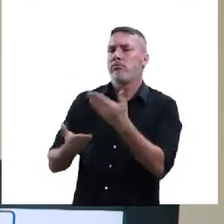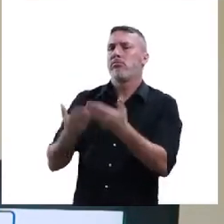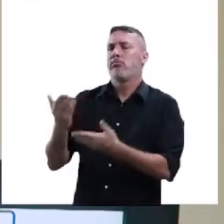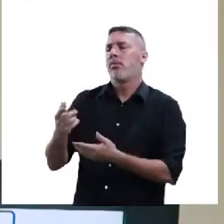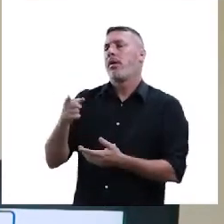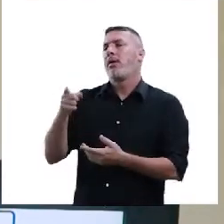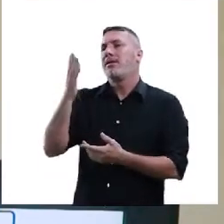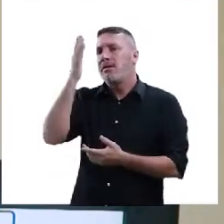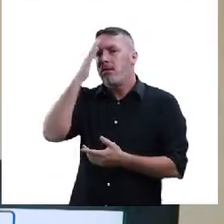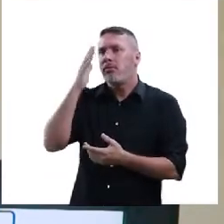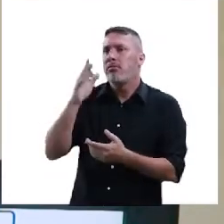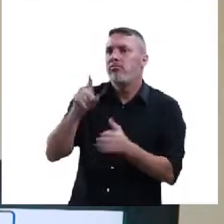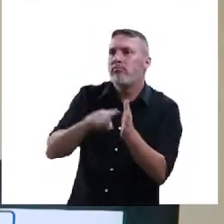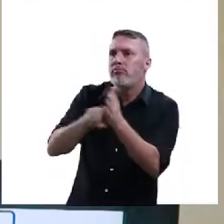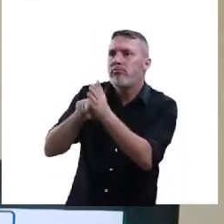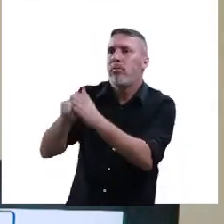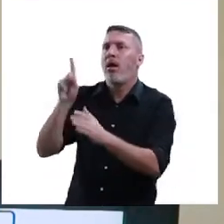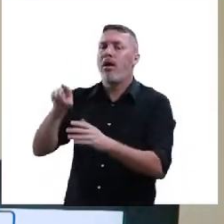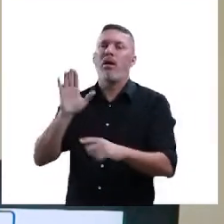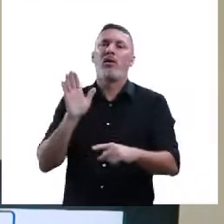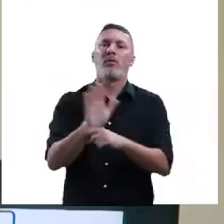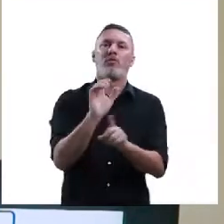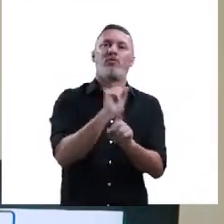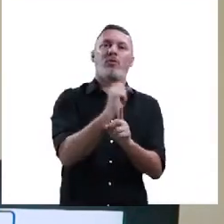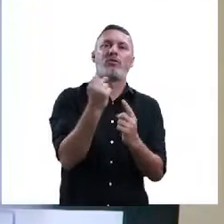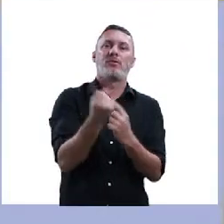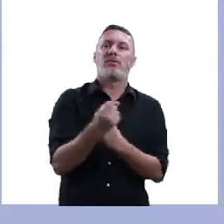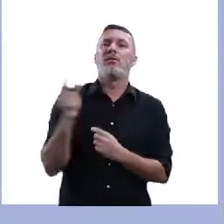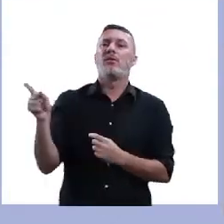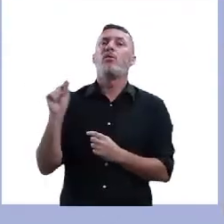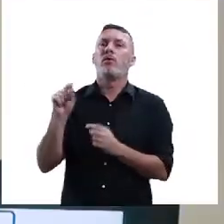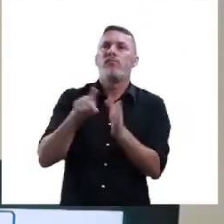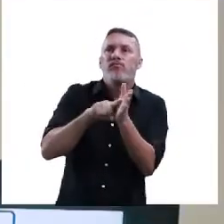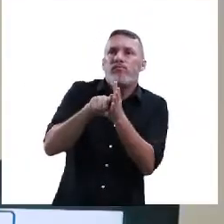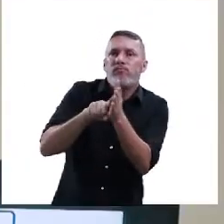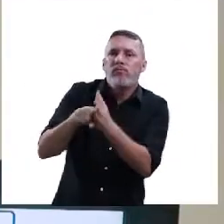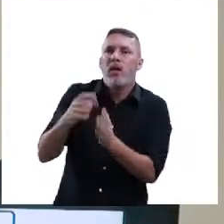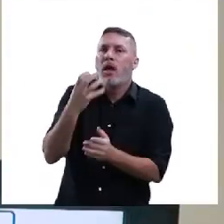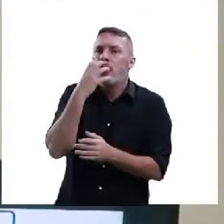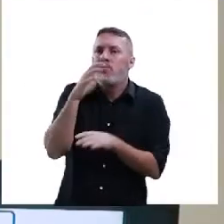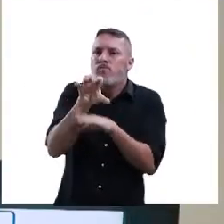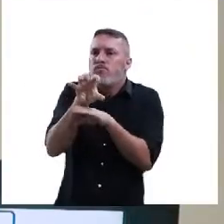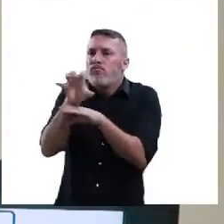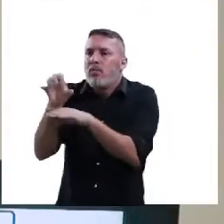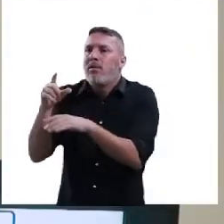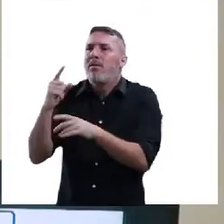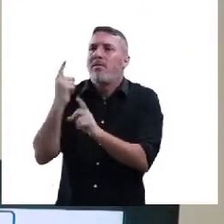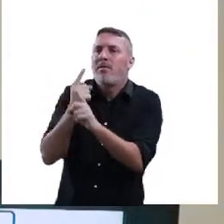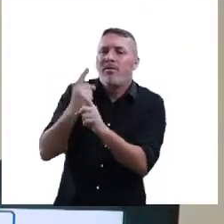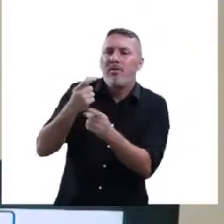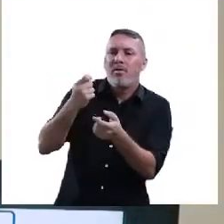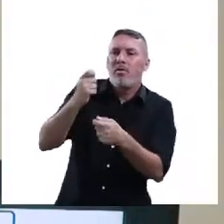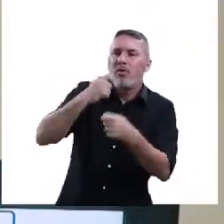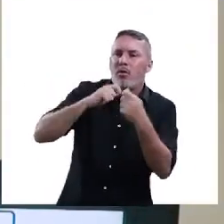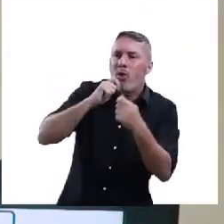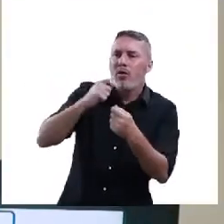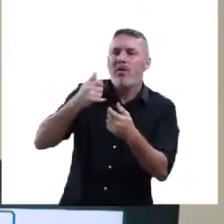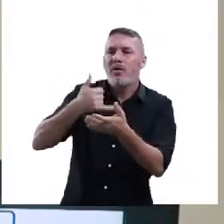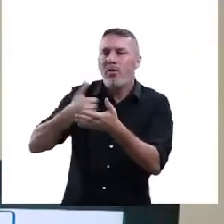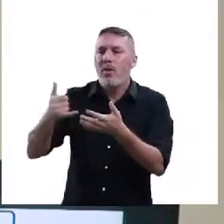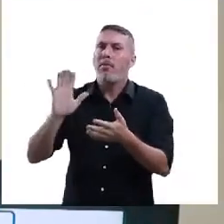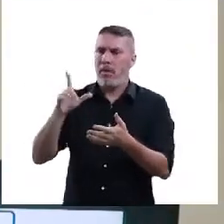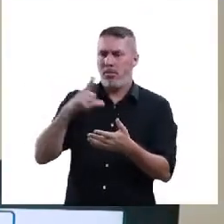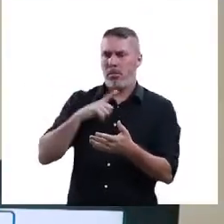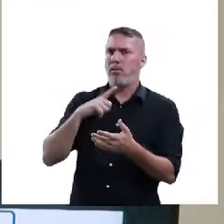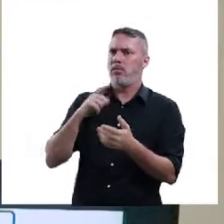obviamente, tem todo um acompanhamento ali, ali não é uma violência contra eles. Lembra na nossa aula da introdução, que eu falei com vocês, olha,